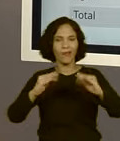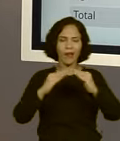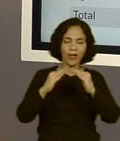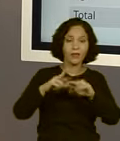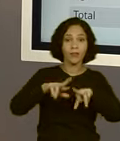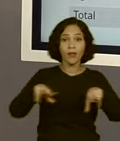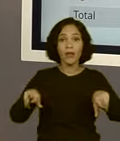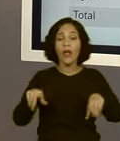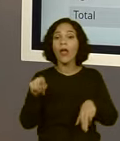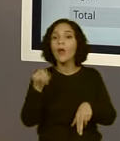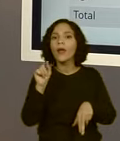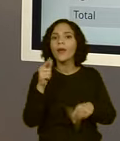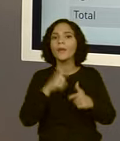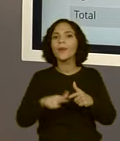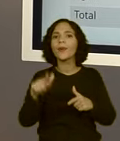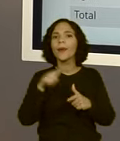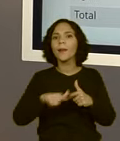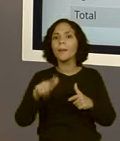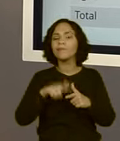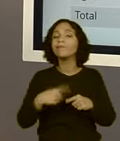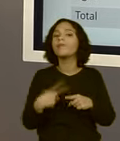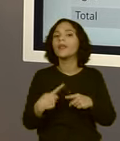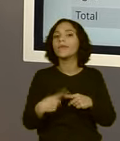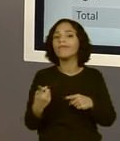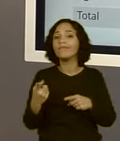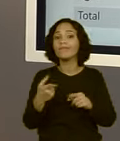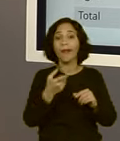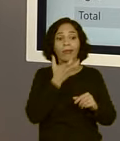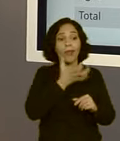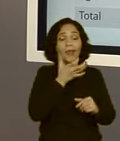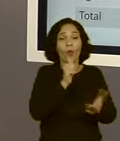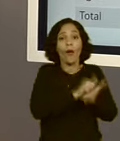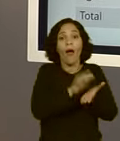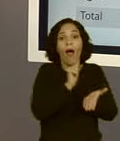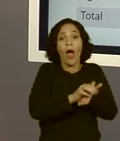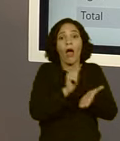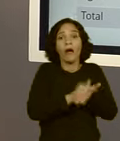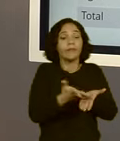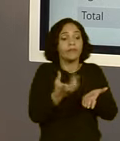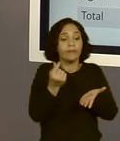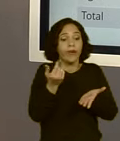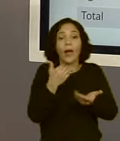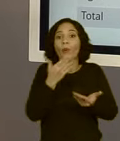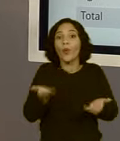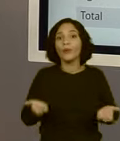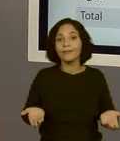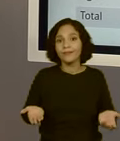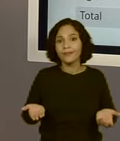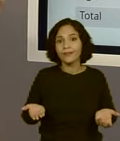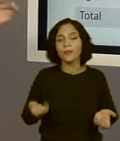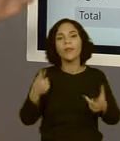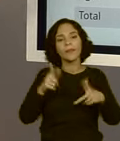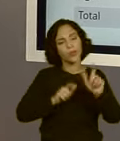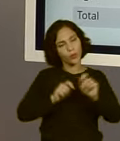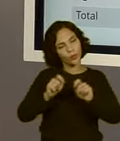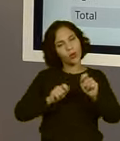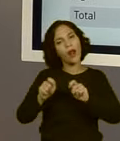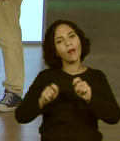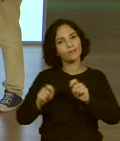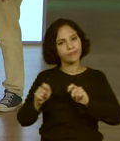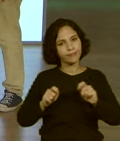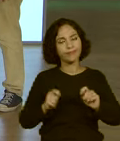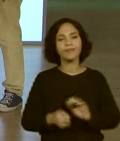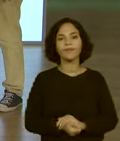impostos, e aí ela tem problemas porque ela gastou muito no Natal, por exemplo. Então, a gente tem que ter esse controle.